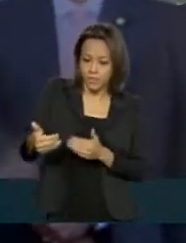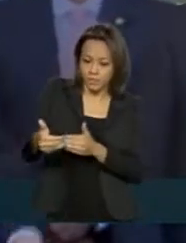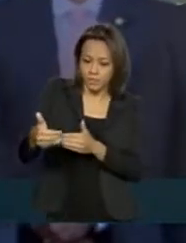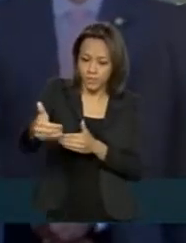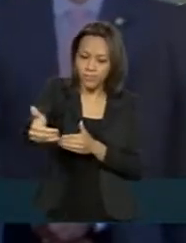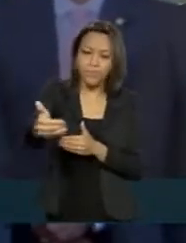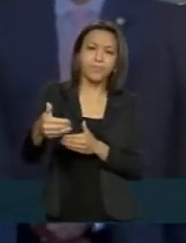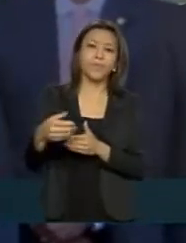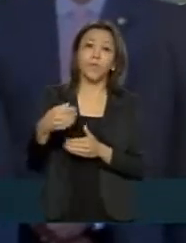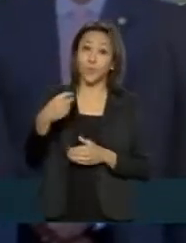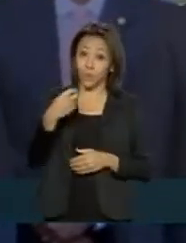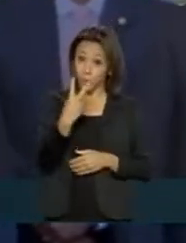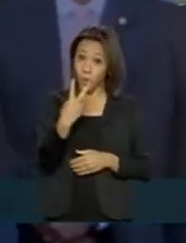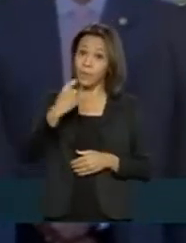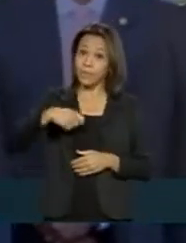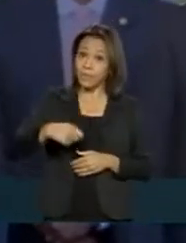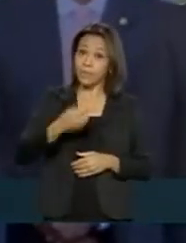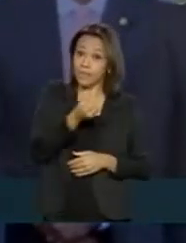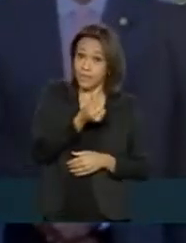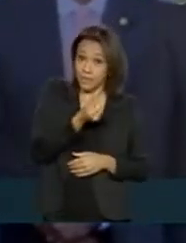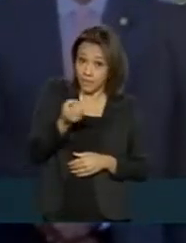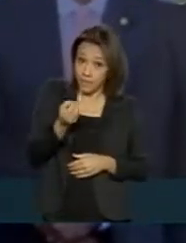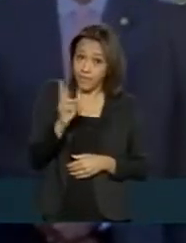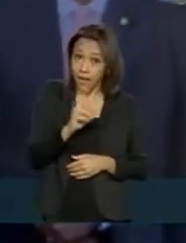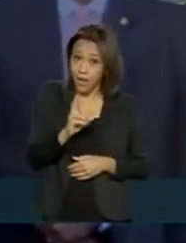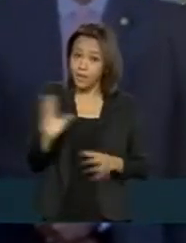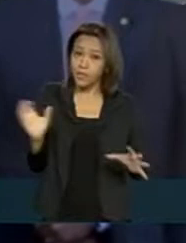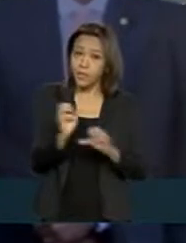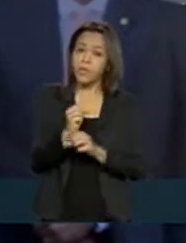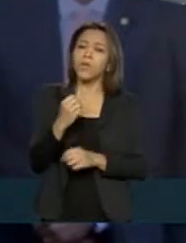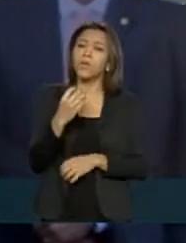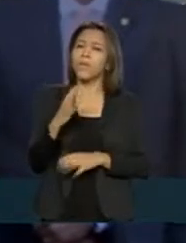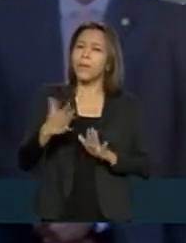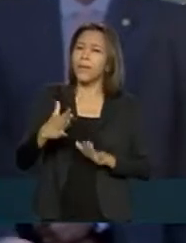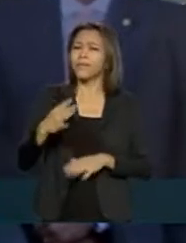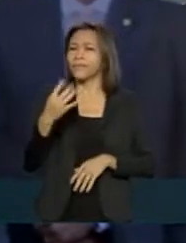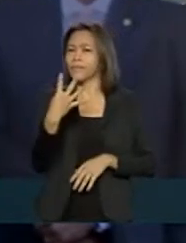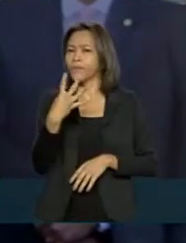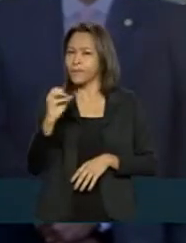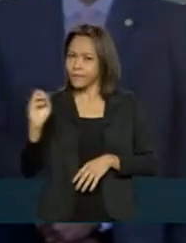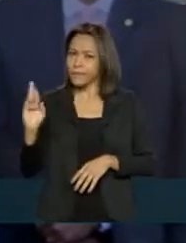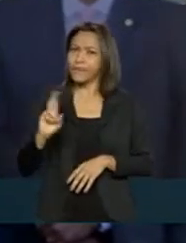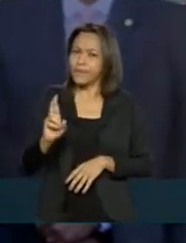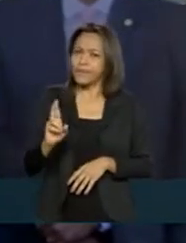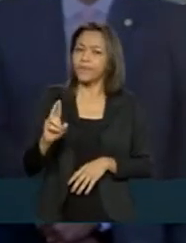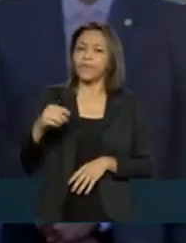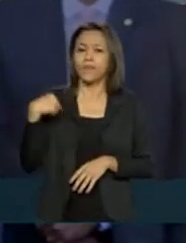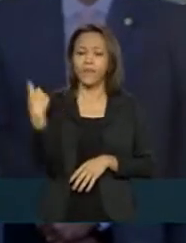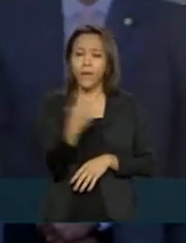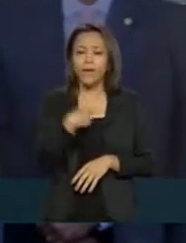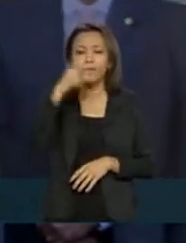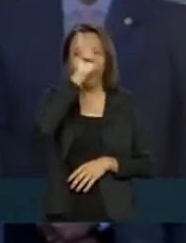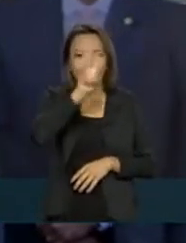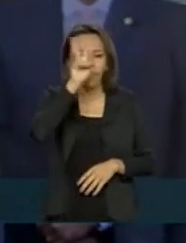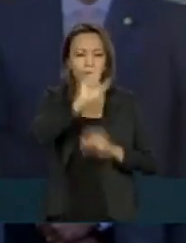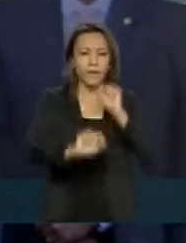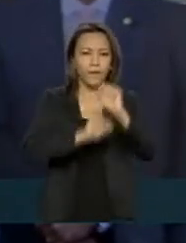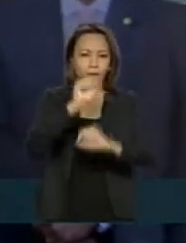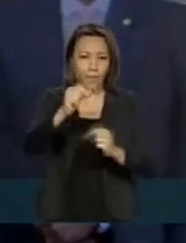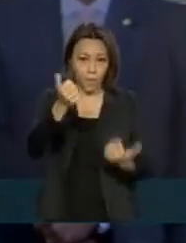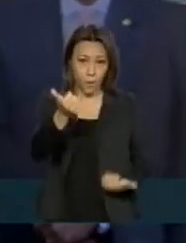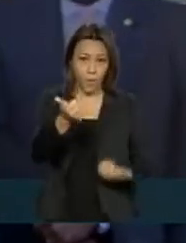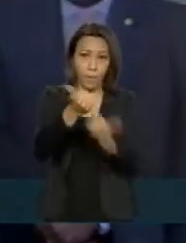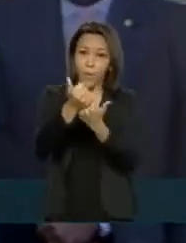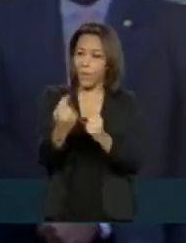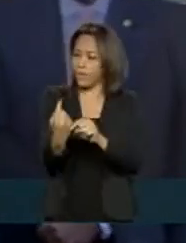com os dois meses de R$,00 que foram dados, uma média de R 400,00. Portanto, é um momento também de relembrar o apoio dado, desde